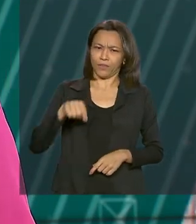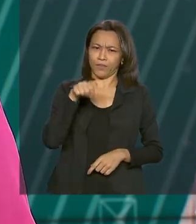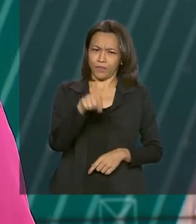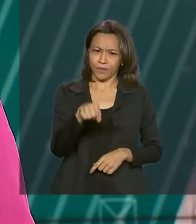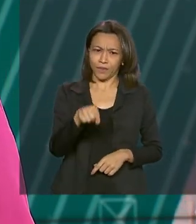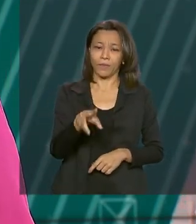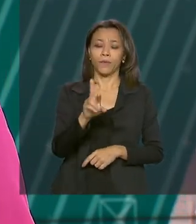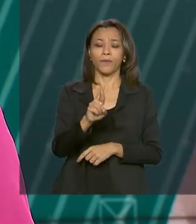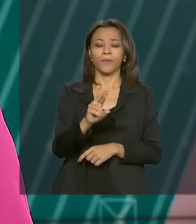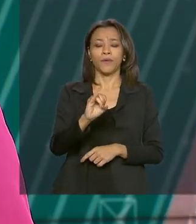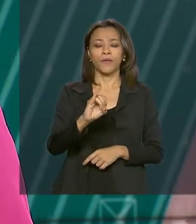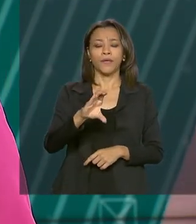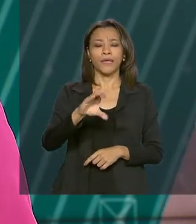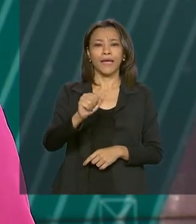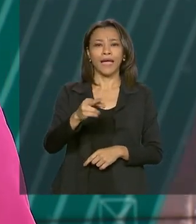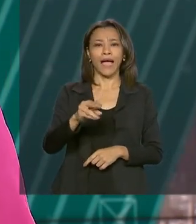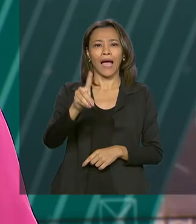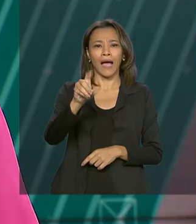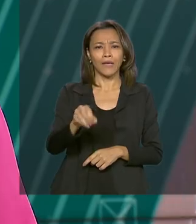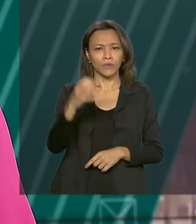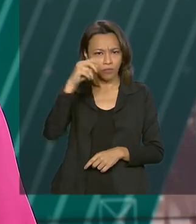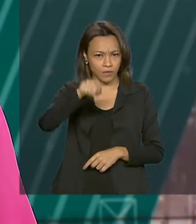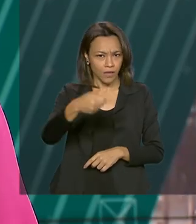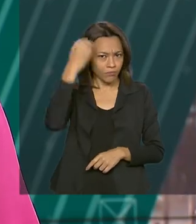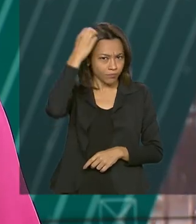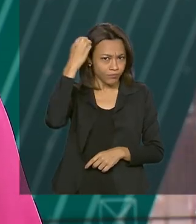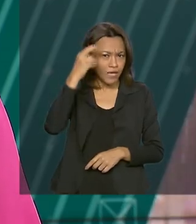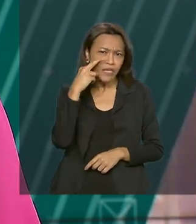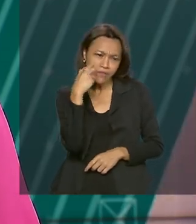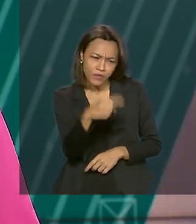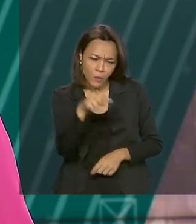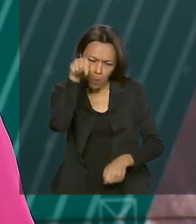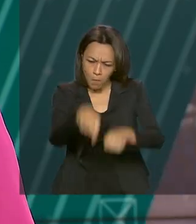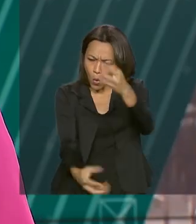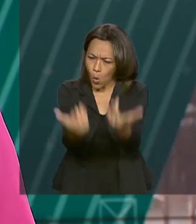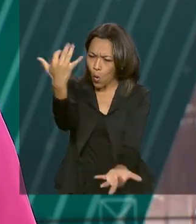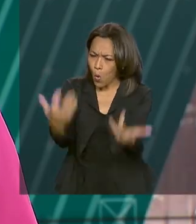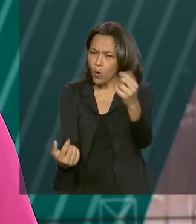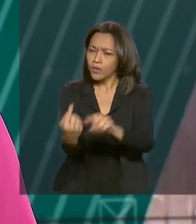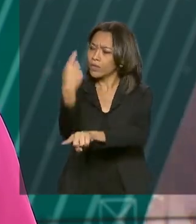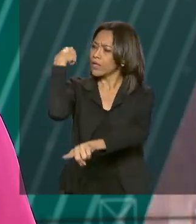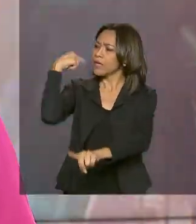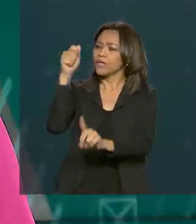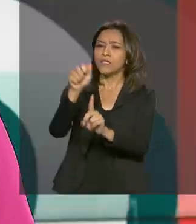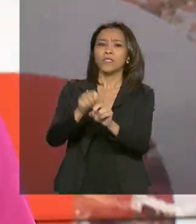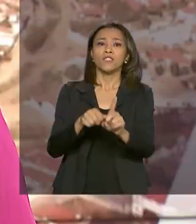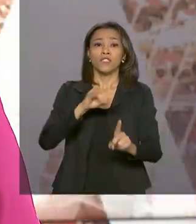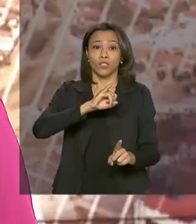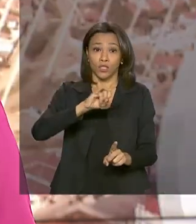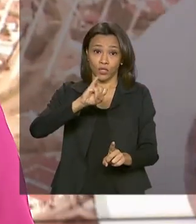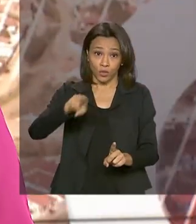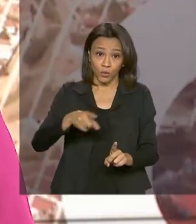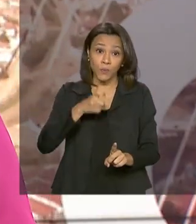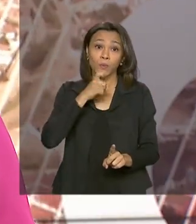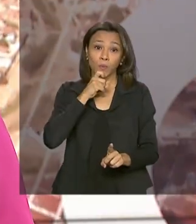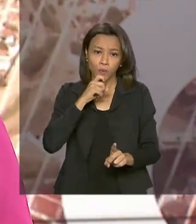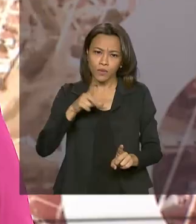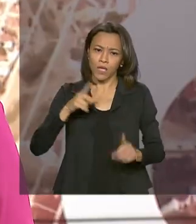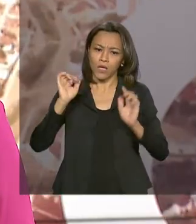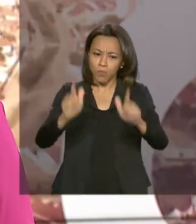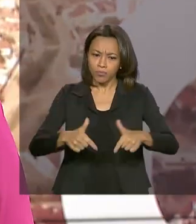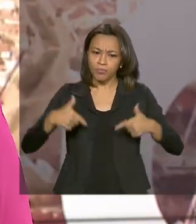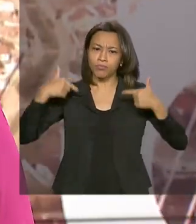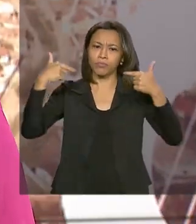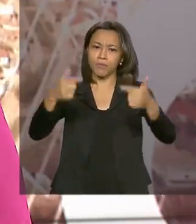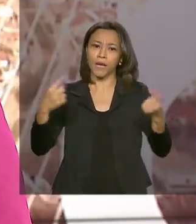alcance das queimadas na região. Desde o final de julho, o governo federal realiza a Operação Pantanal para combater os